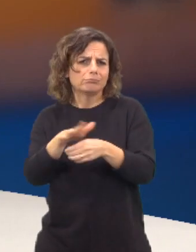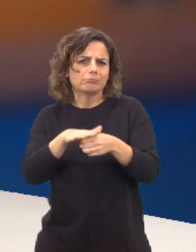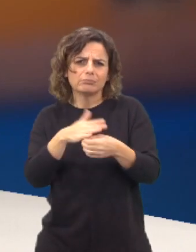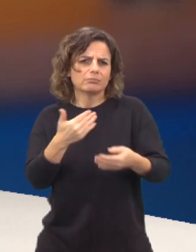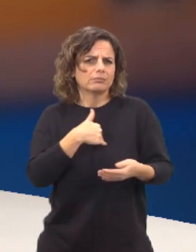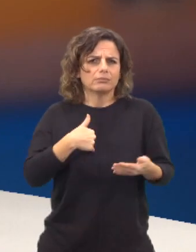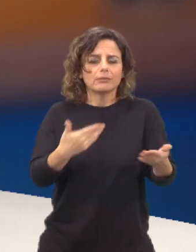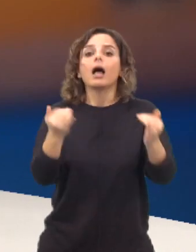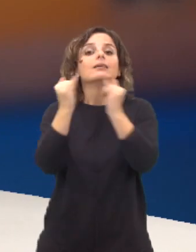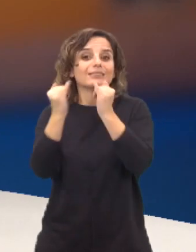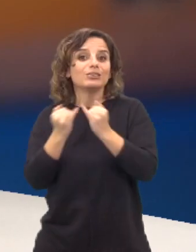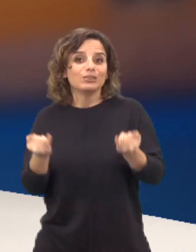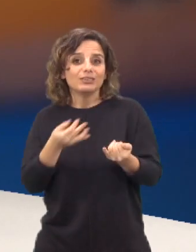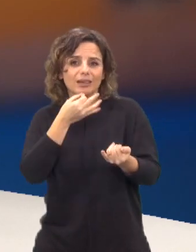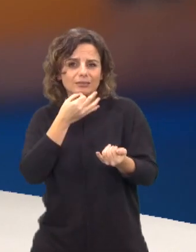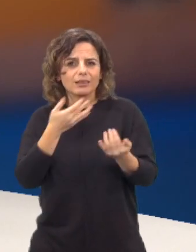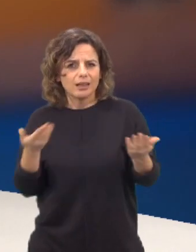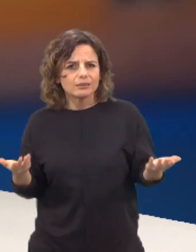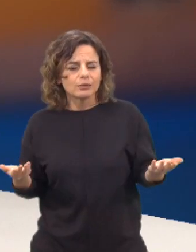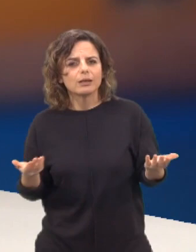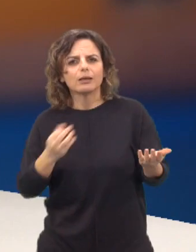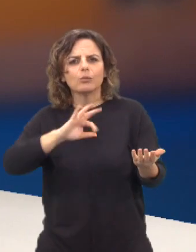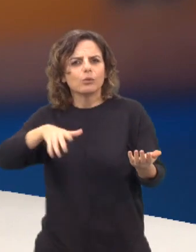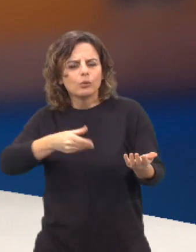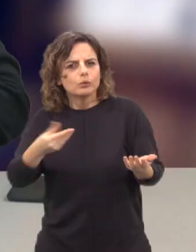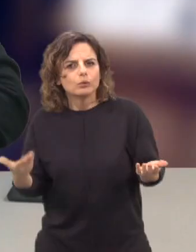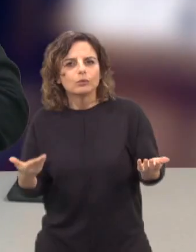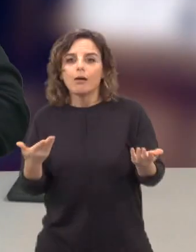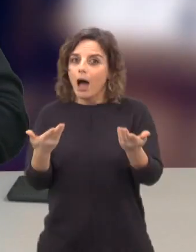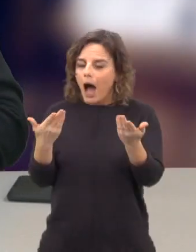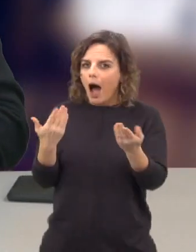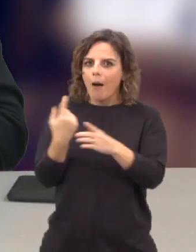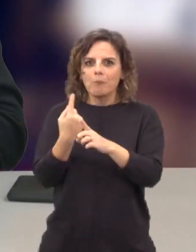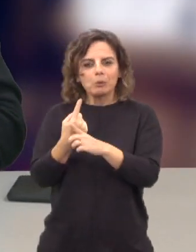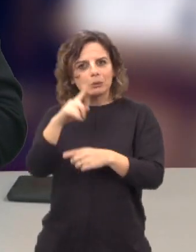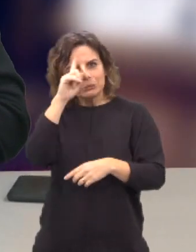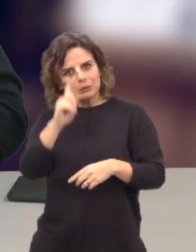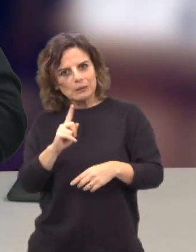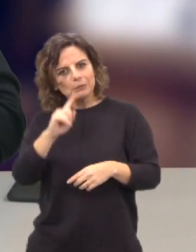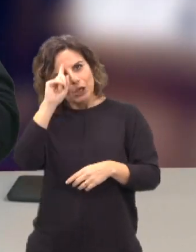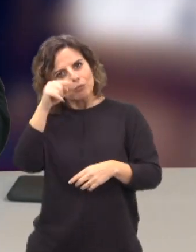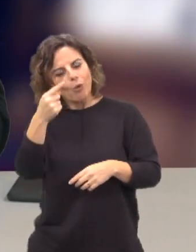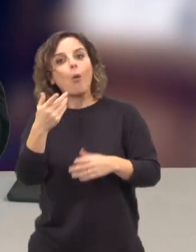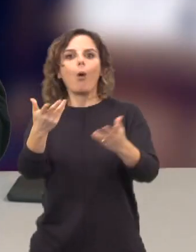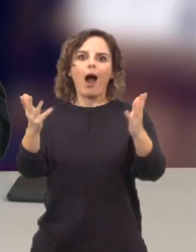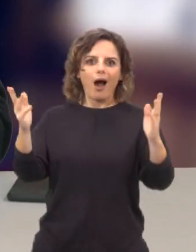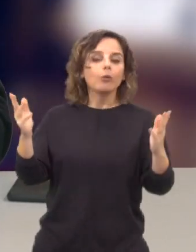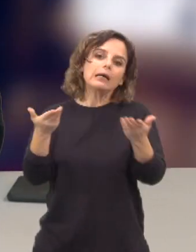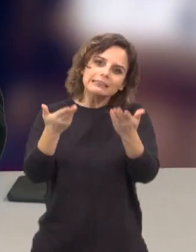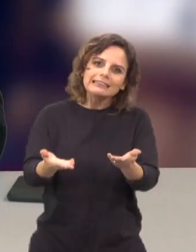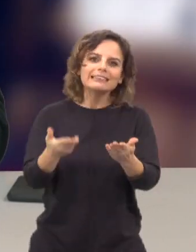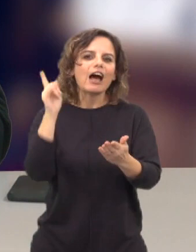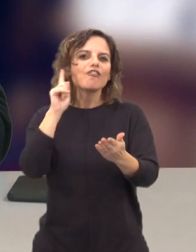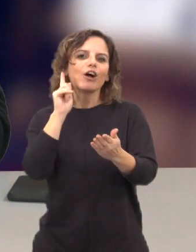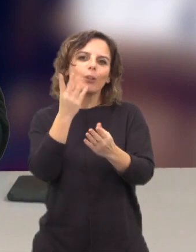na saúde, no internacional, estamos aqui a falar, como se é melhor o mundo, afinal, há aqui qualquer coisa que eu não sabia e passei a saber. E isso é